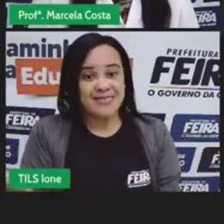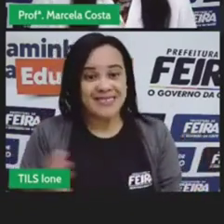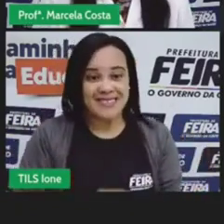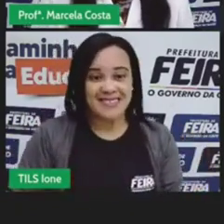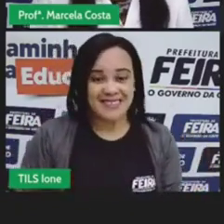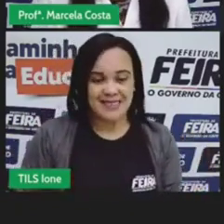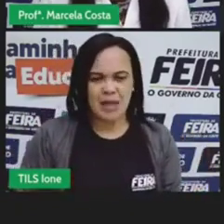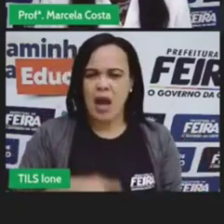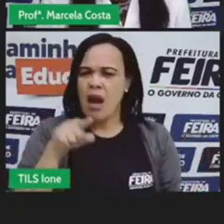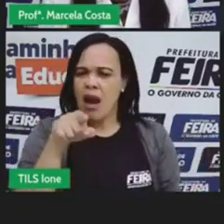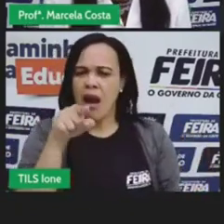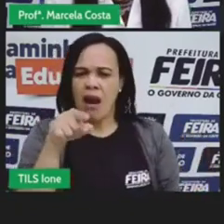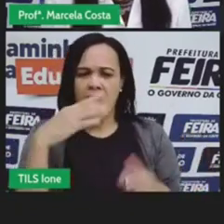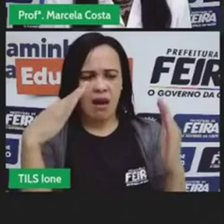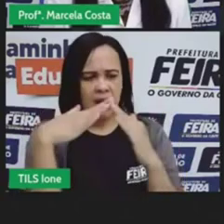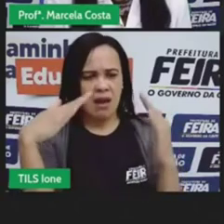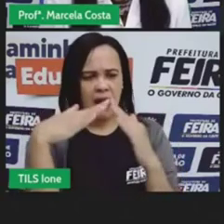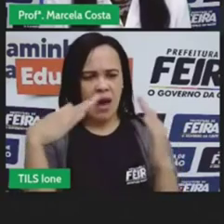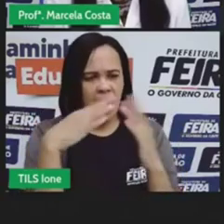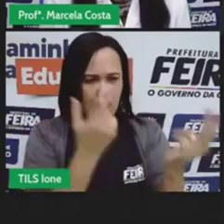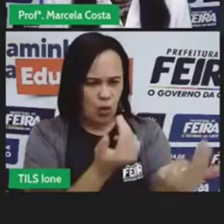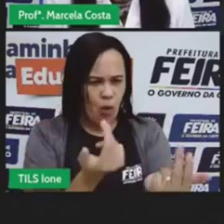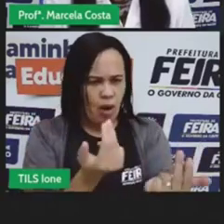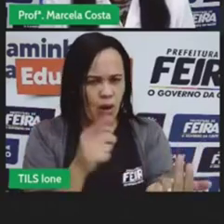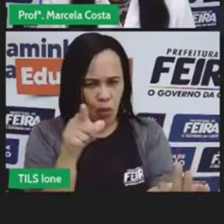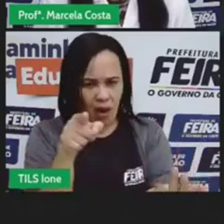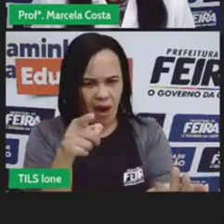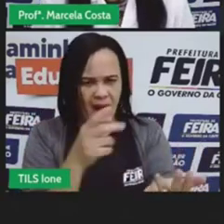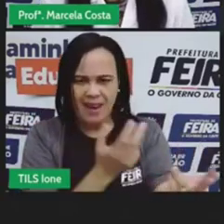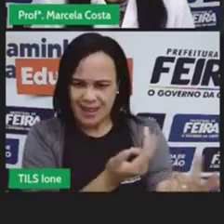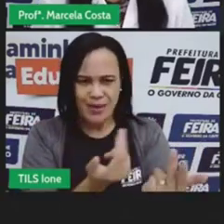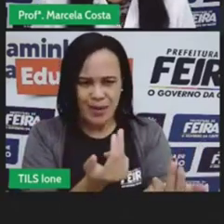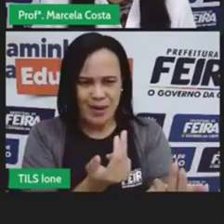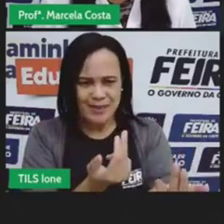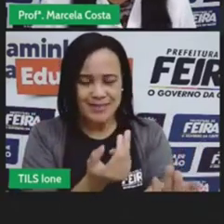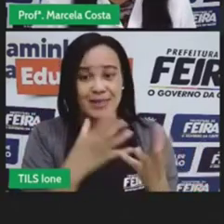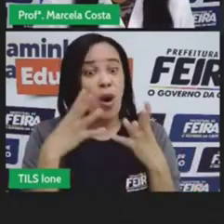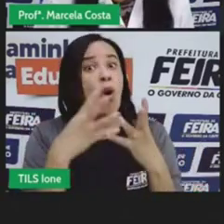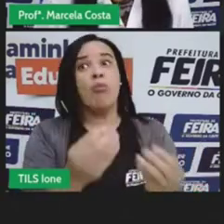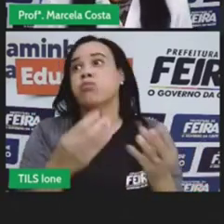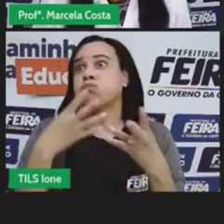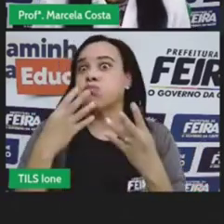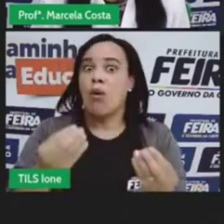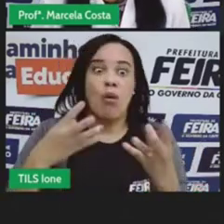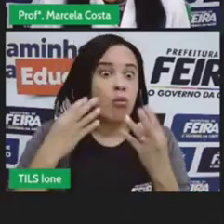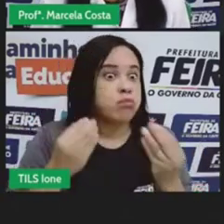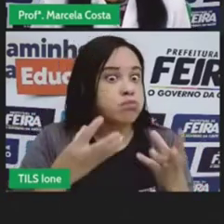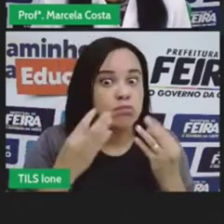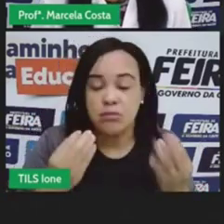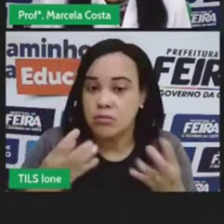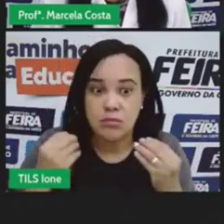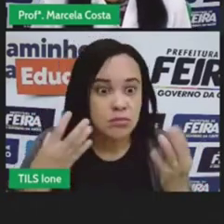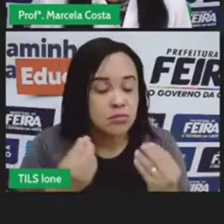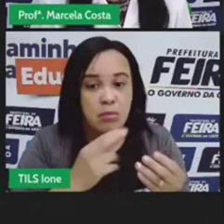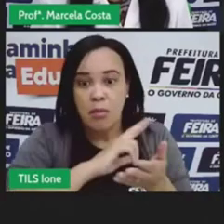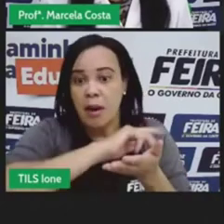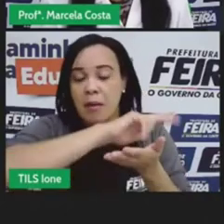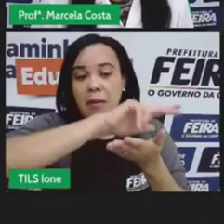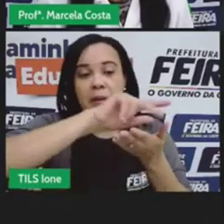Aí na casa de vocês acontece isso também. Vocês têm muitos, muitos brinquedos diferentes,